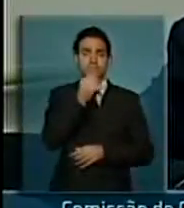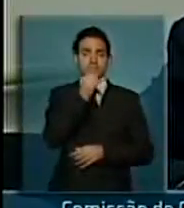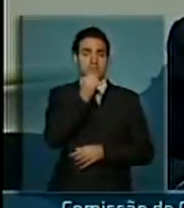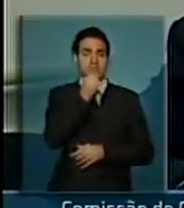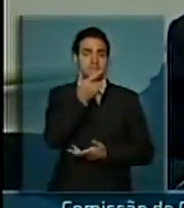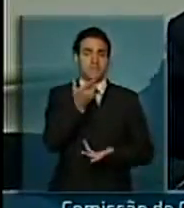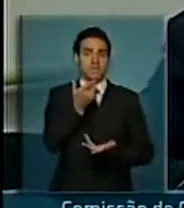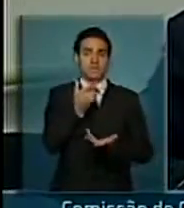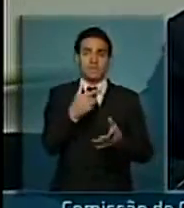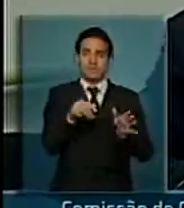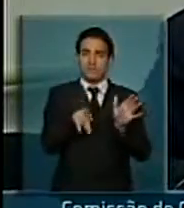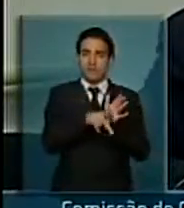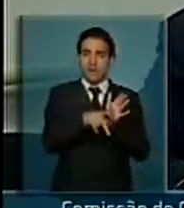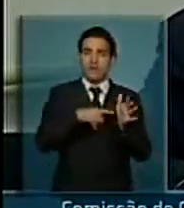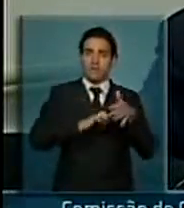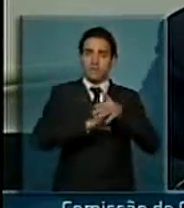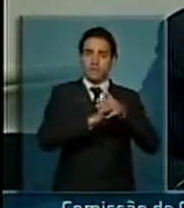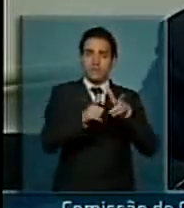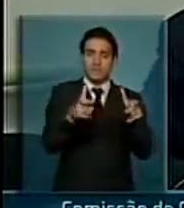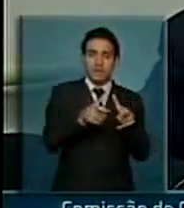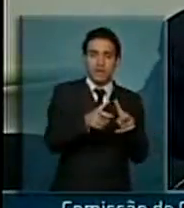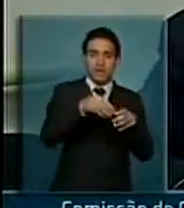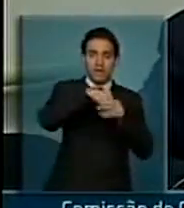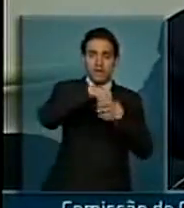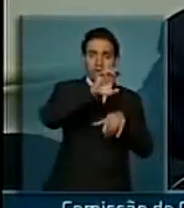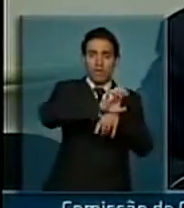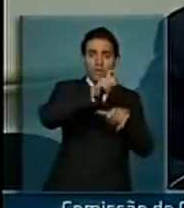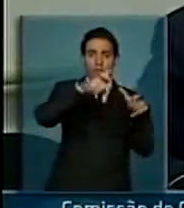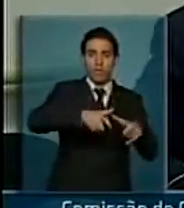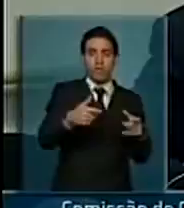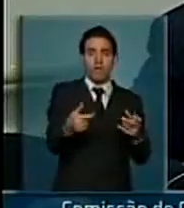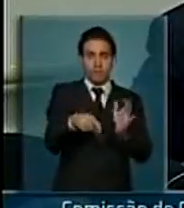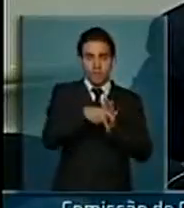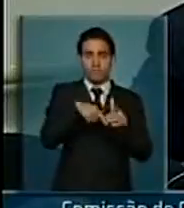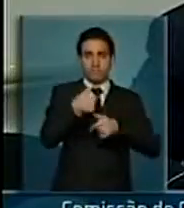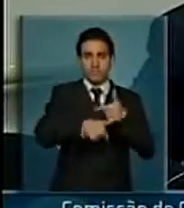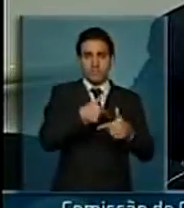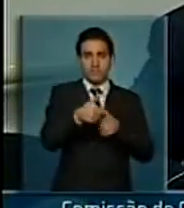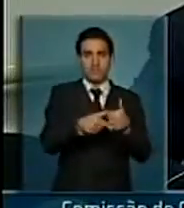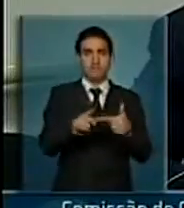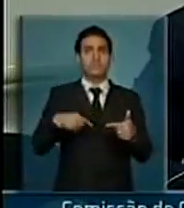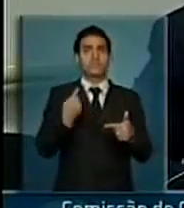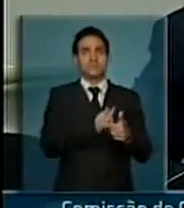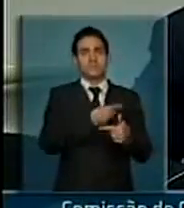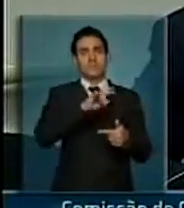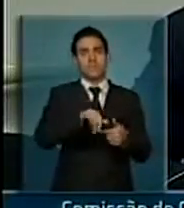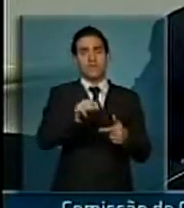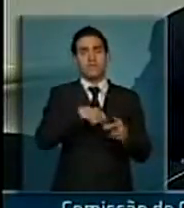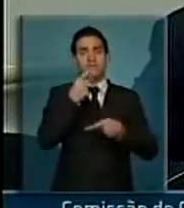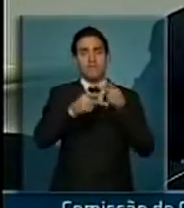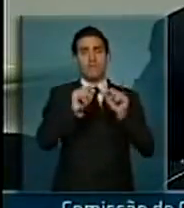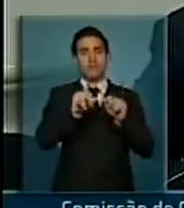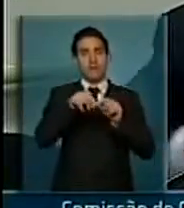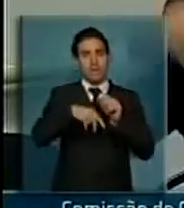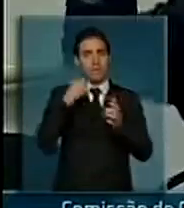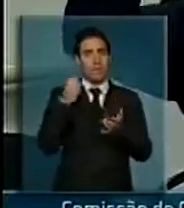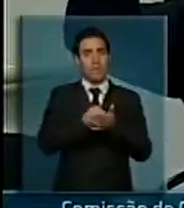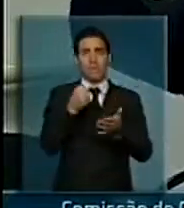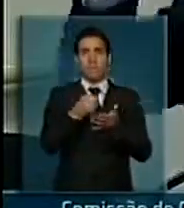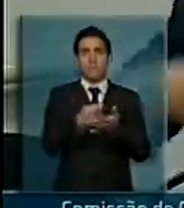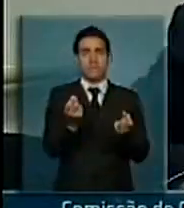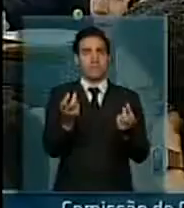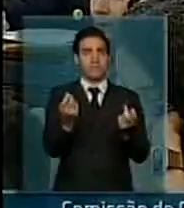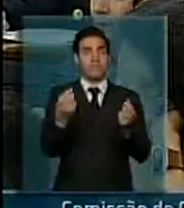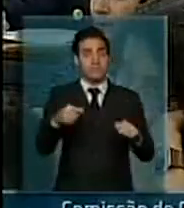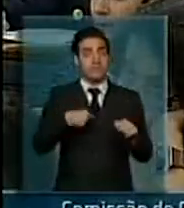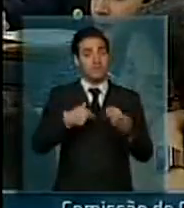dos pequenos provedores, as empresas regionais, as empresas locais que atuam, nós vamos dizer que é obrigatório vender e tem